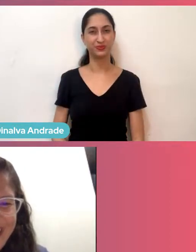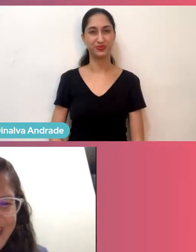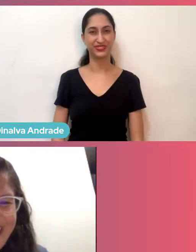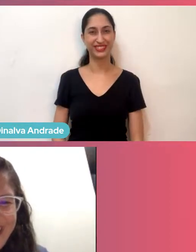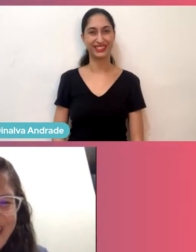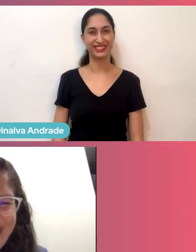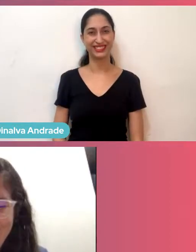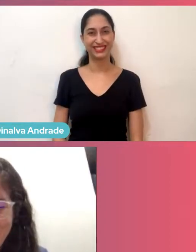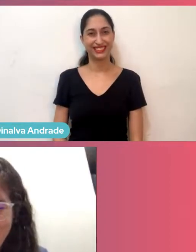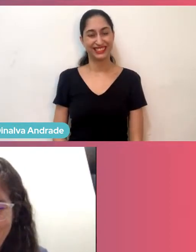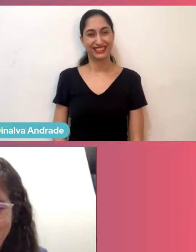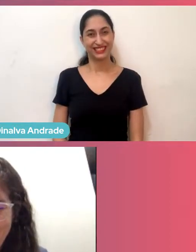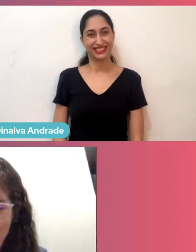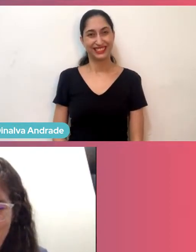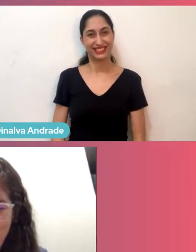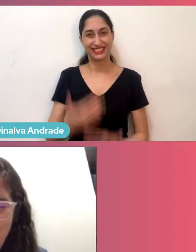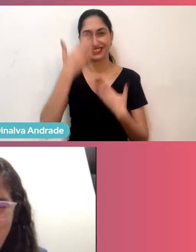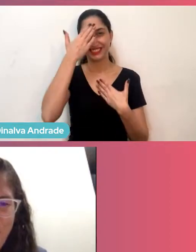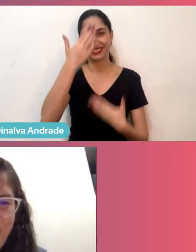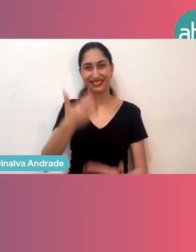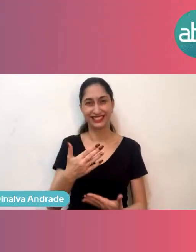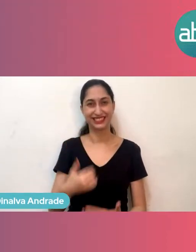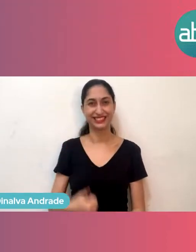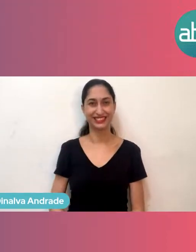Tchau, tchau, Laís. Obrigado. Tchau, tchau.